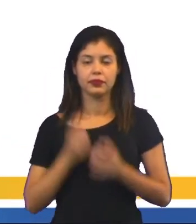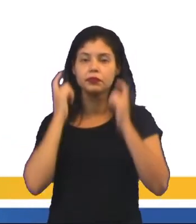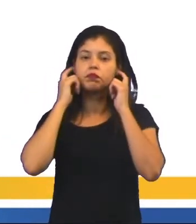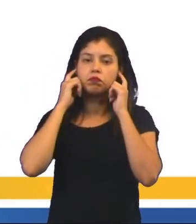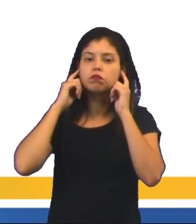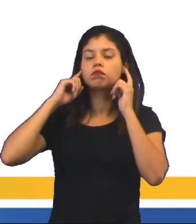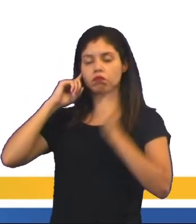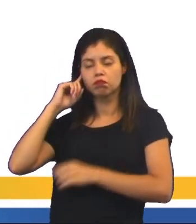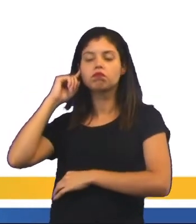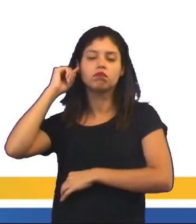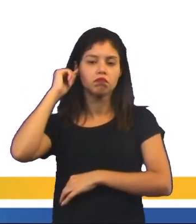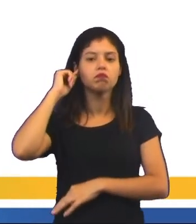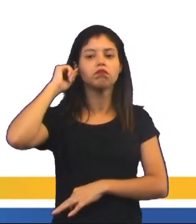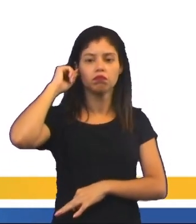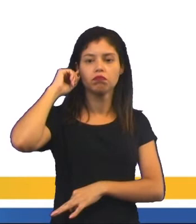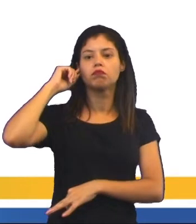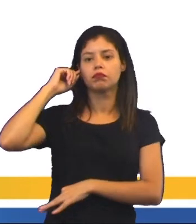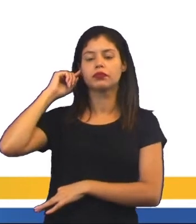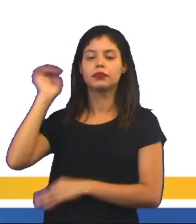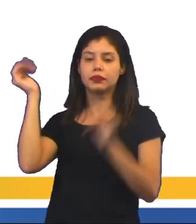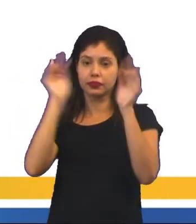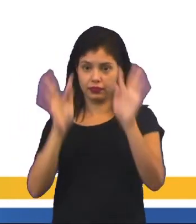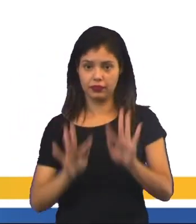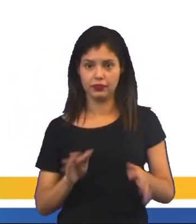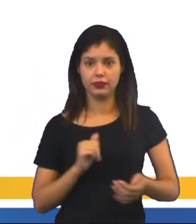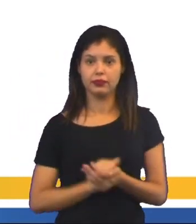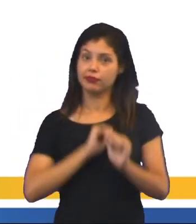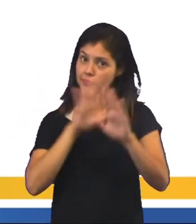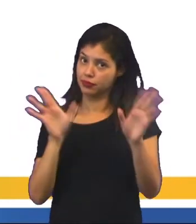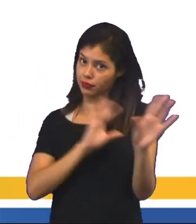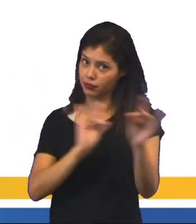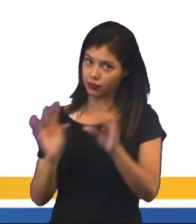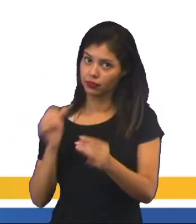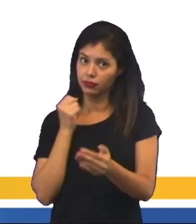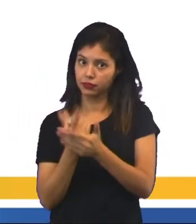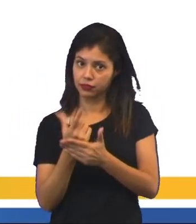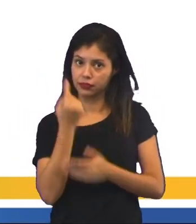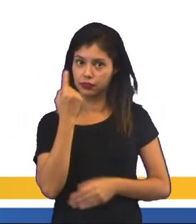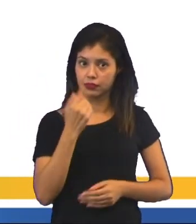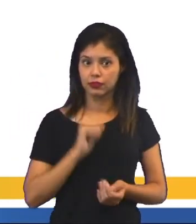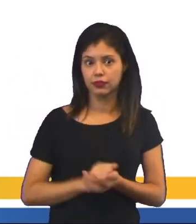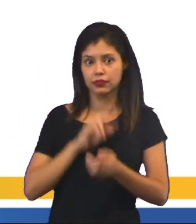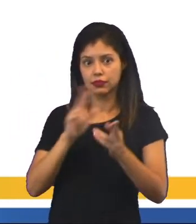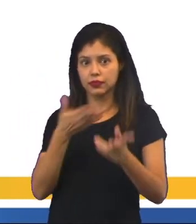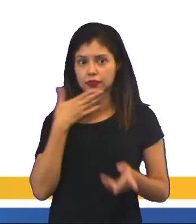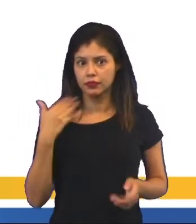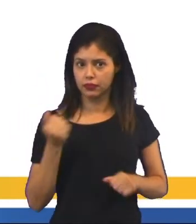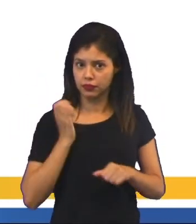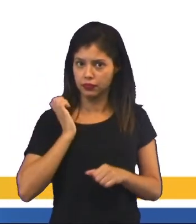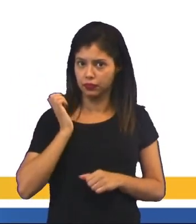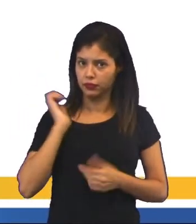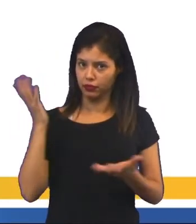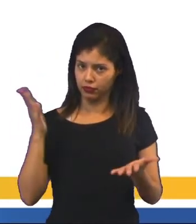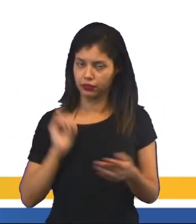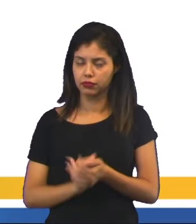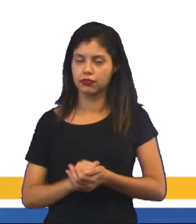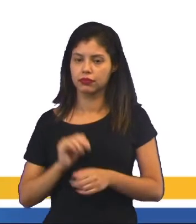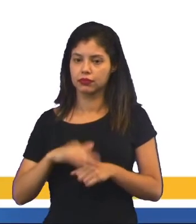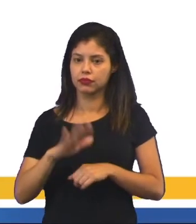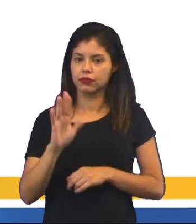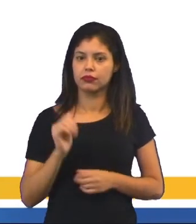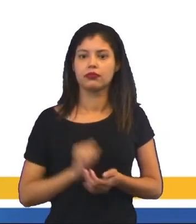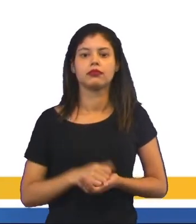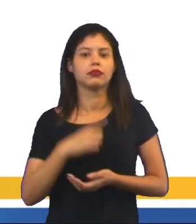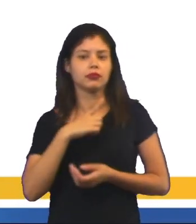fone de ouvido e saía pela rua muito feliz, né? Claro, cada um que comprasse um modelo que fosse mais caro, mais